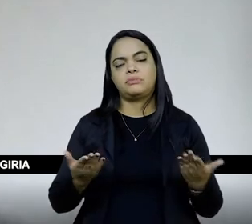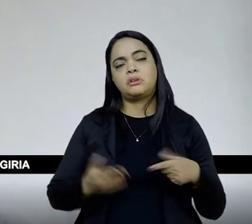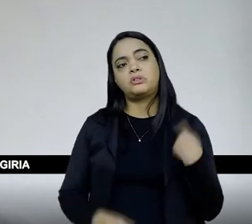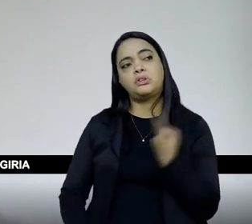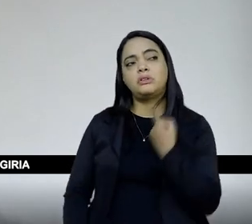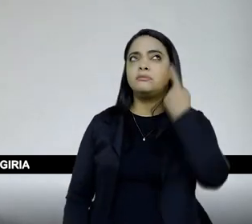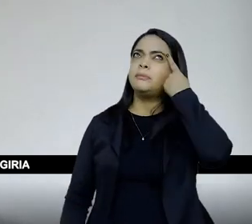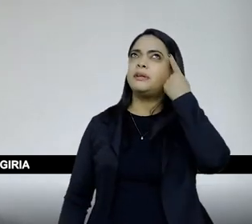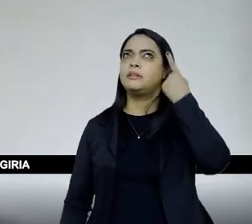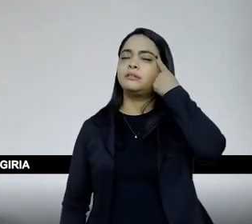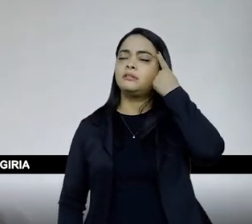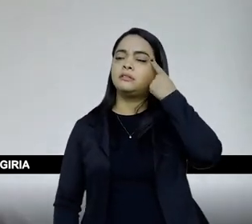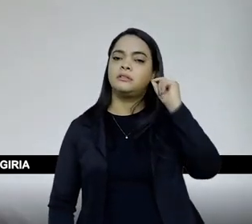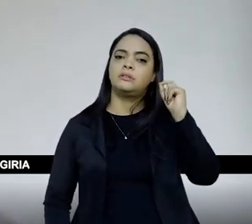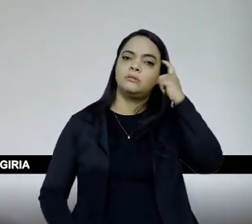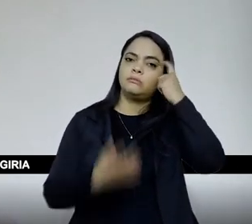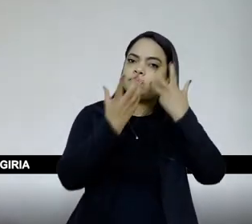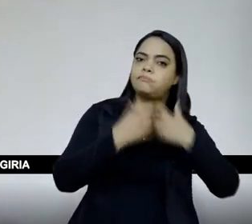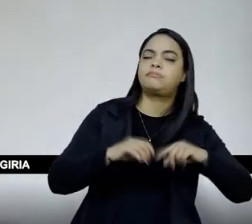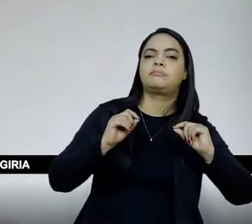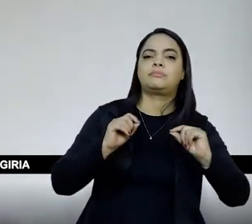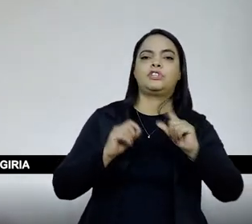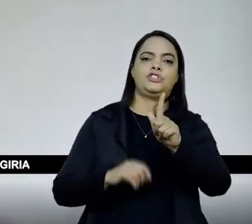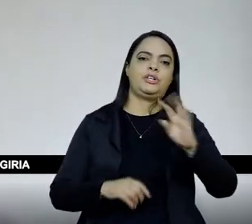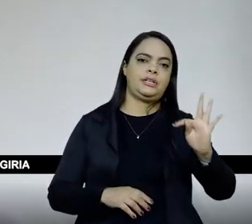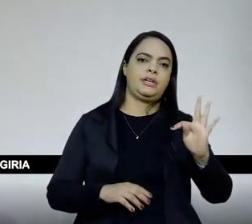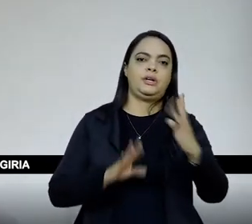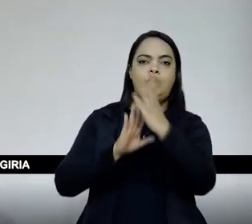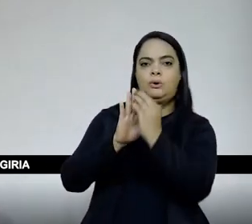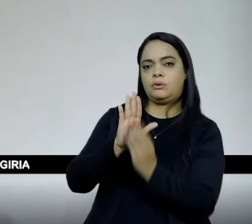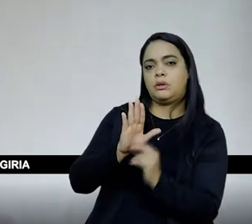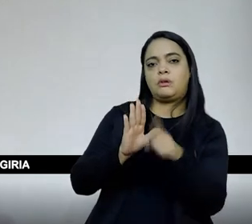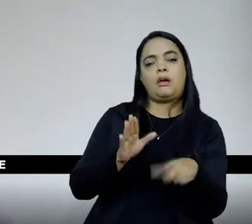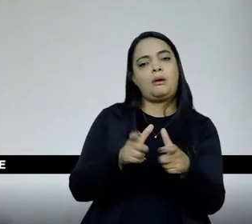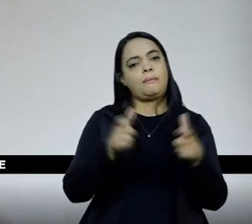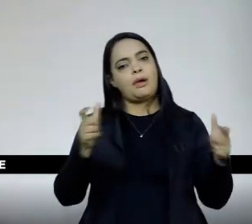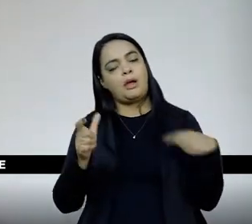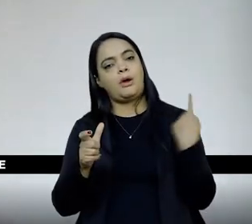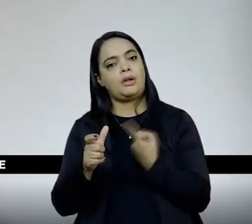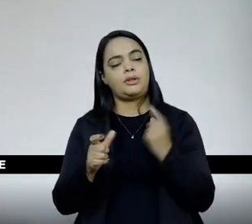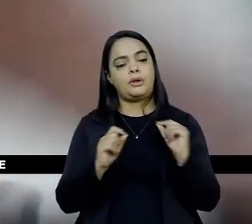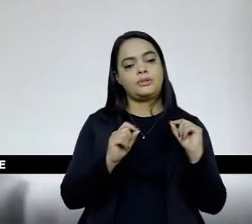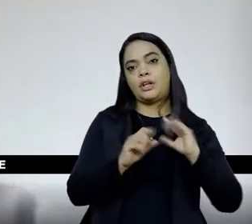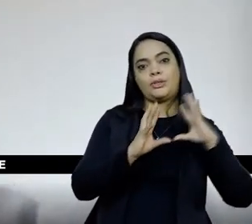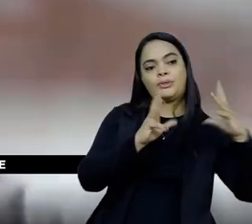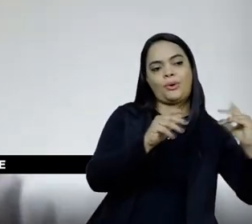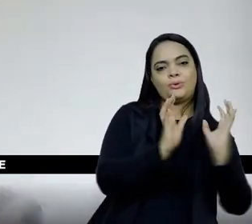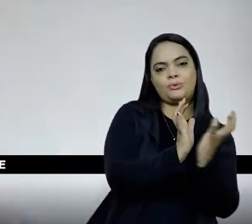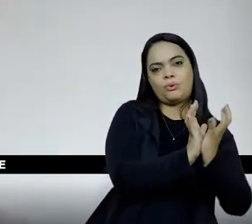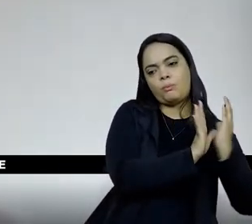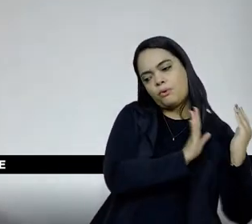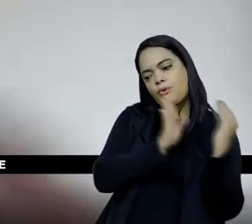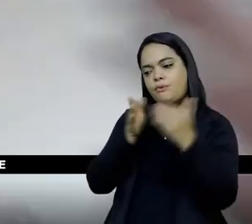GT de conteúdo iria ser o maior e para o qual a gente convergiria posteriormente, então, a ideia de